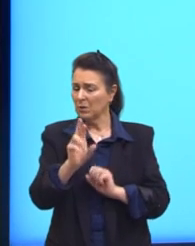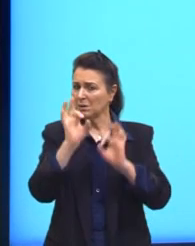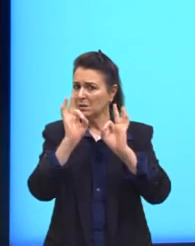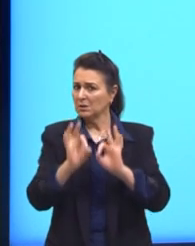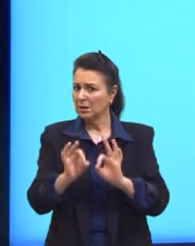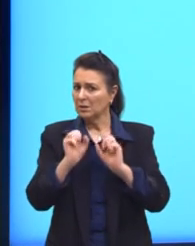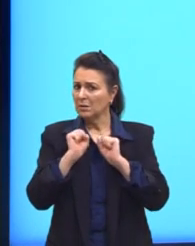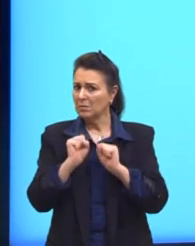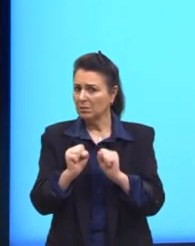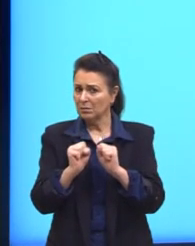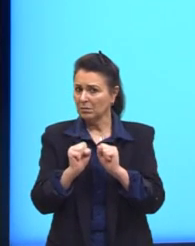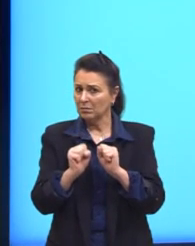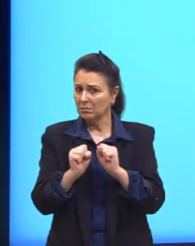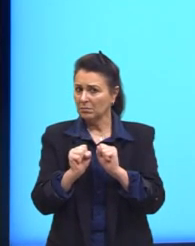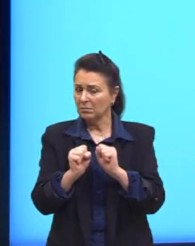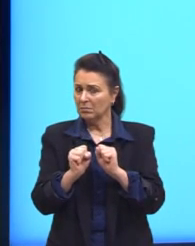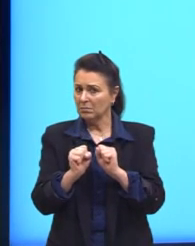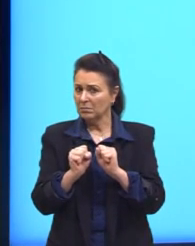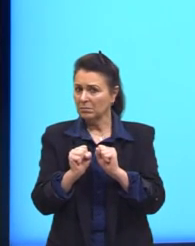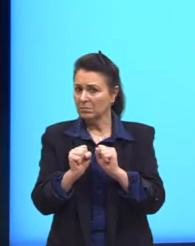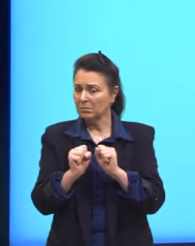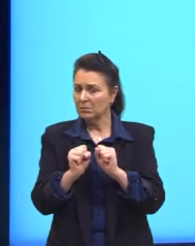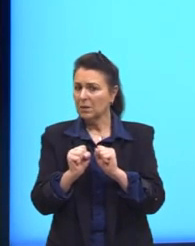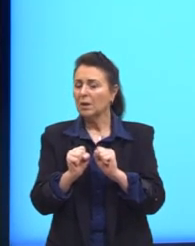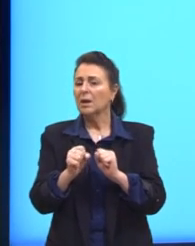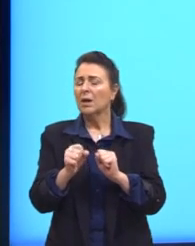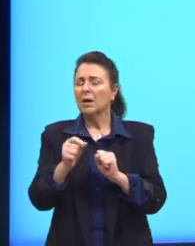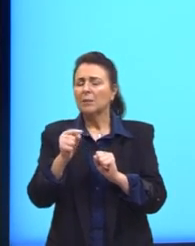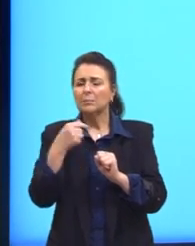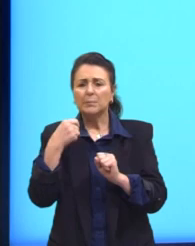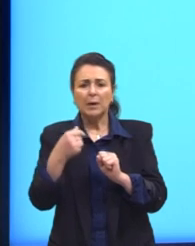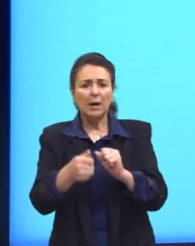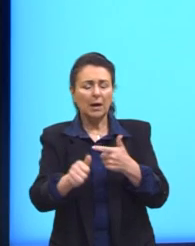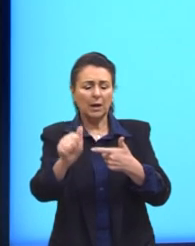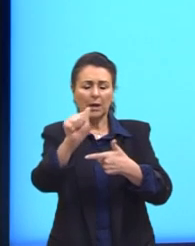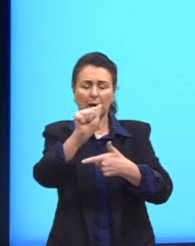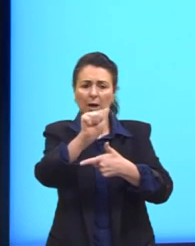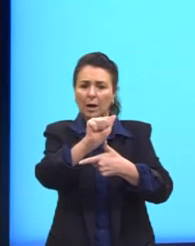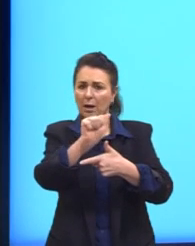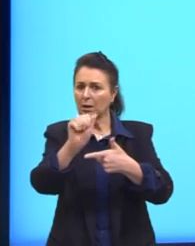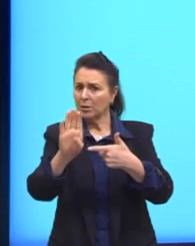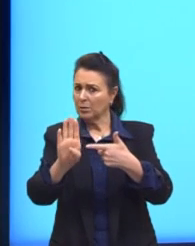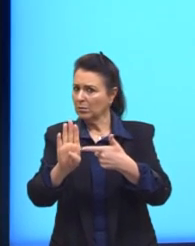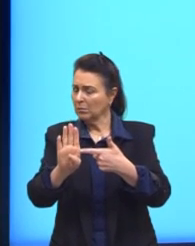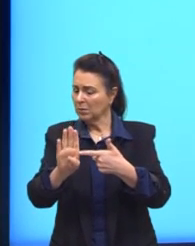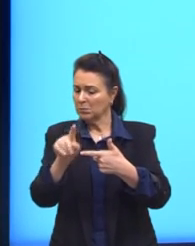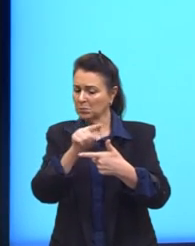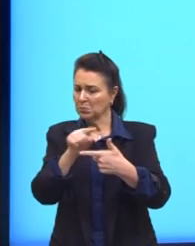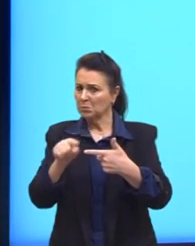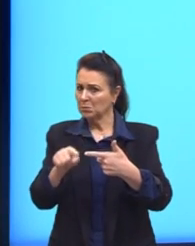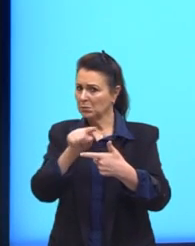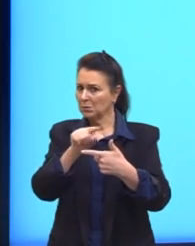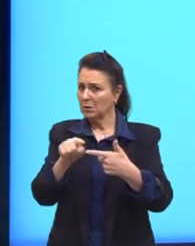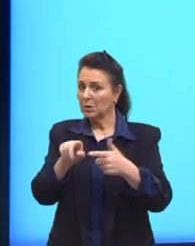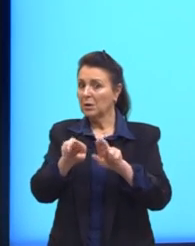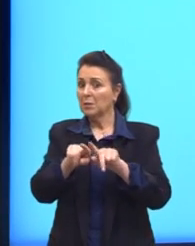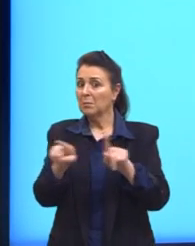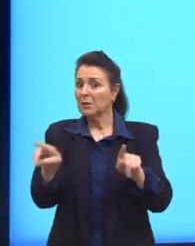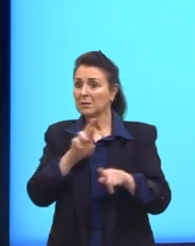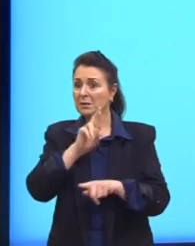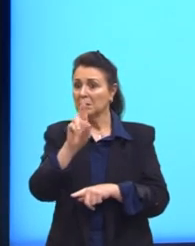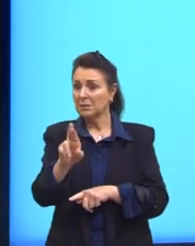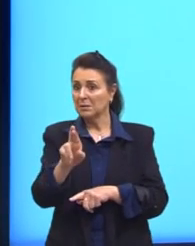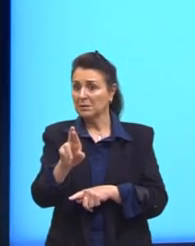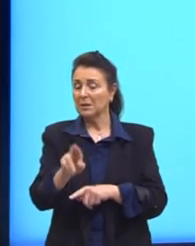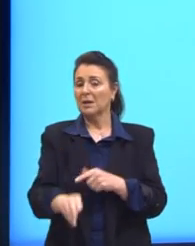é uma resposta mais coerente? A gente estaria entre a letra A e a letra B. Mas aqui a nossa resposta é a